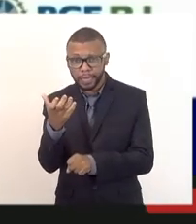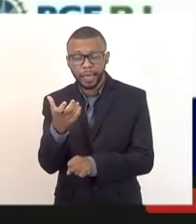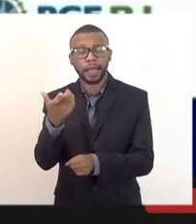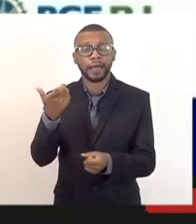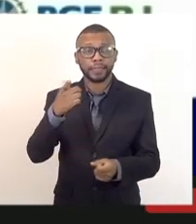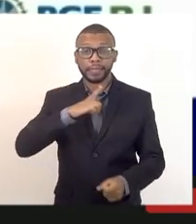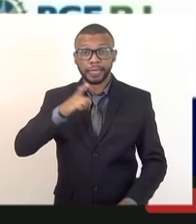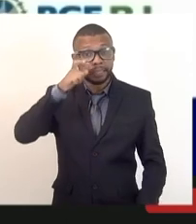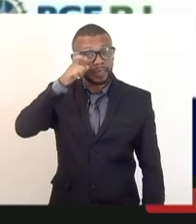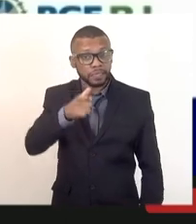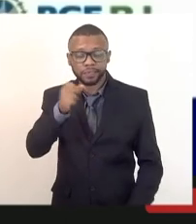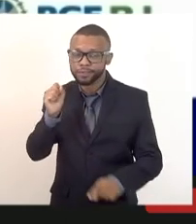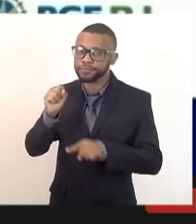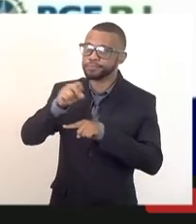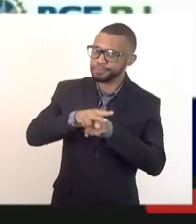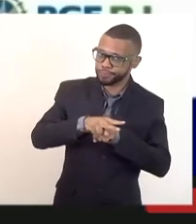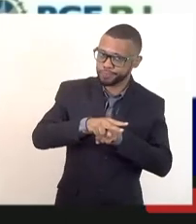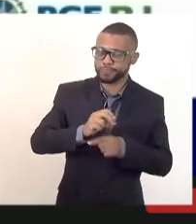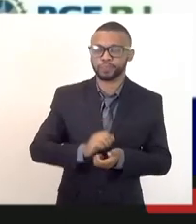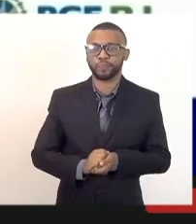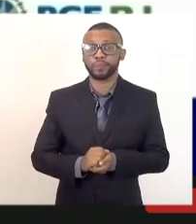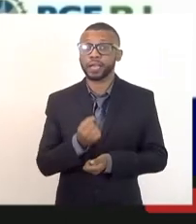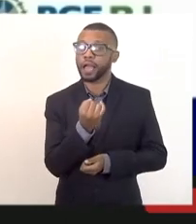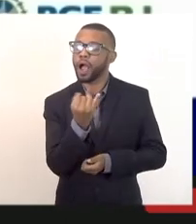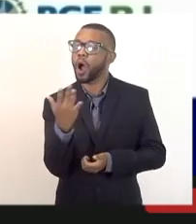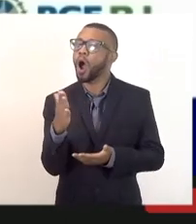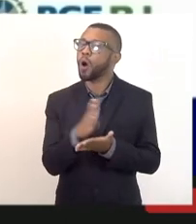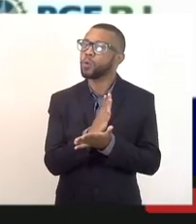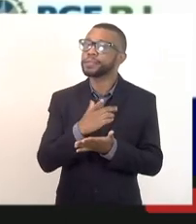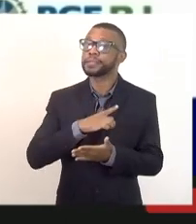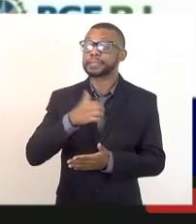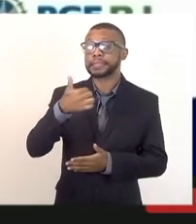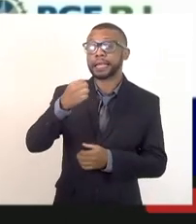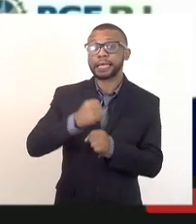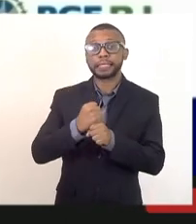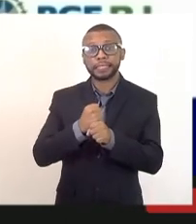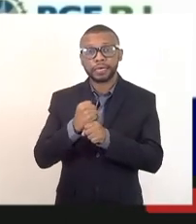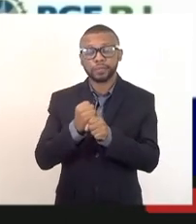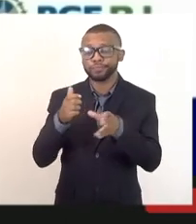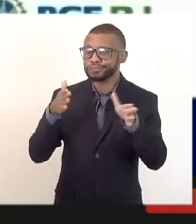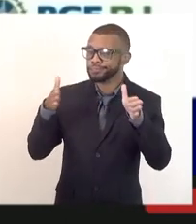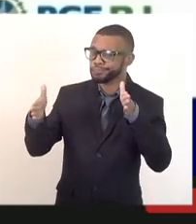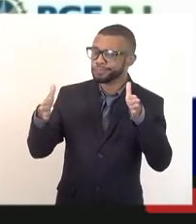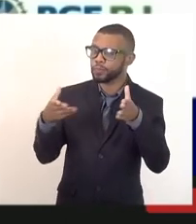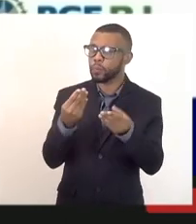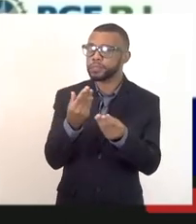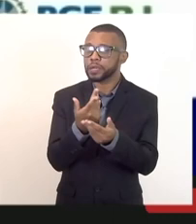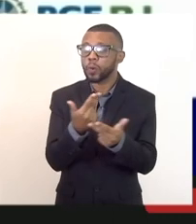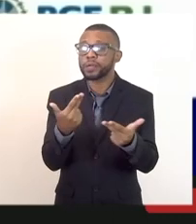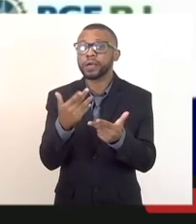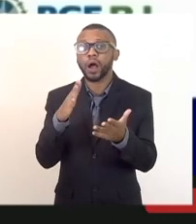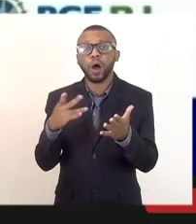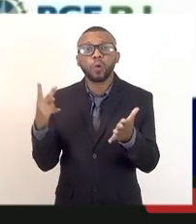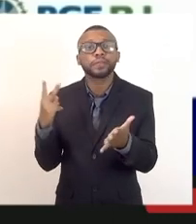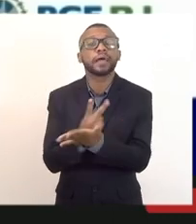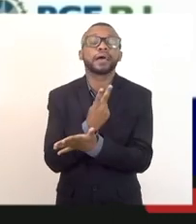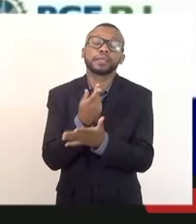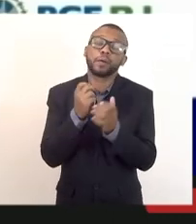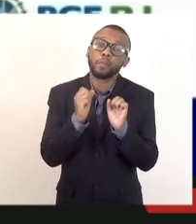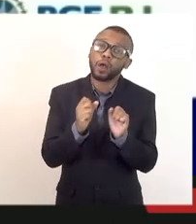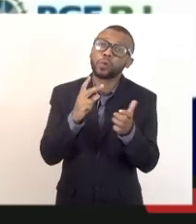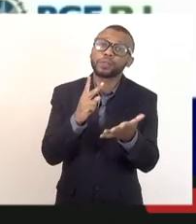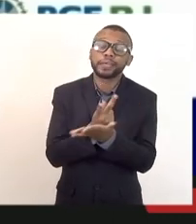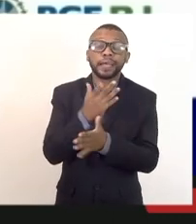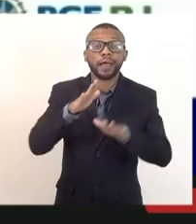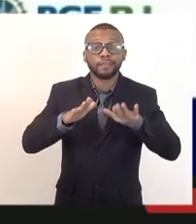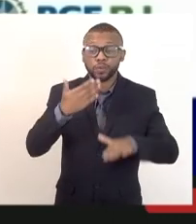concursos que alguns já estão fazendo quase 10 anos, em 10 anos muita coisa acontece, pode ser que o candidato não mais tenha interesse, então a gente tem que